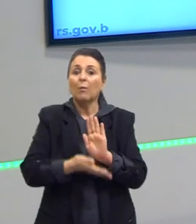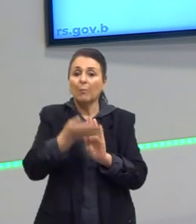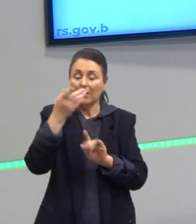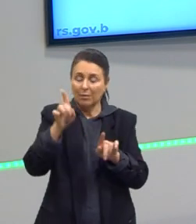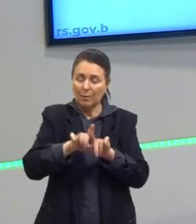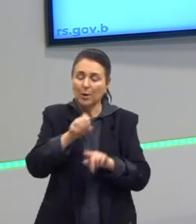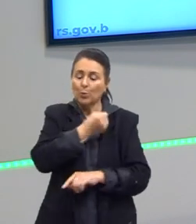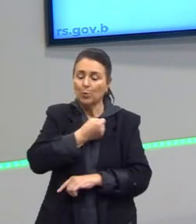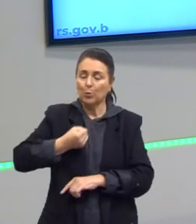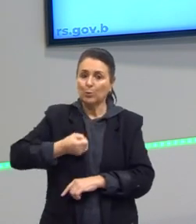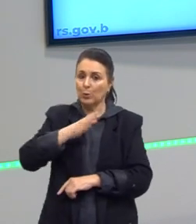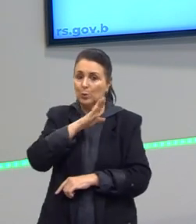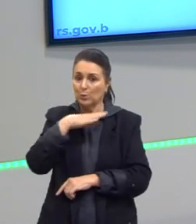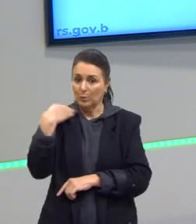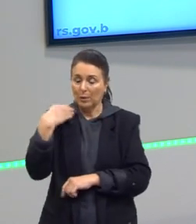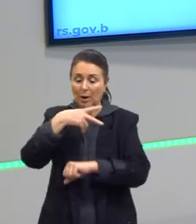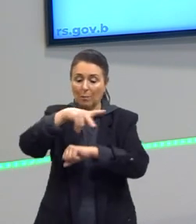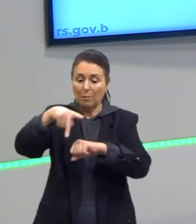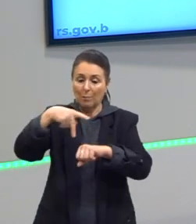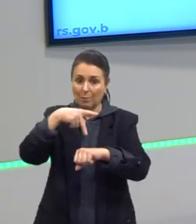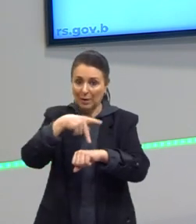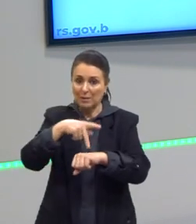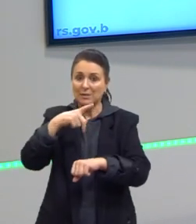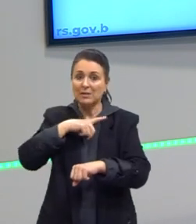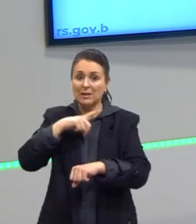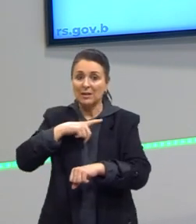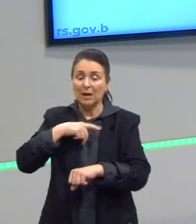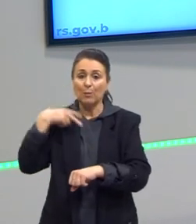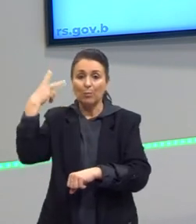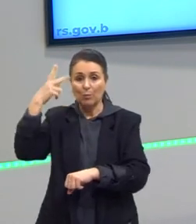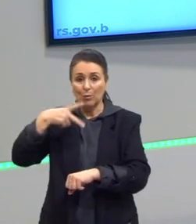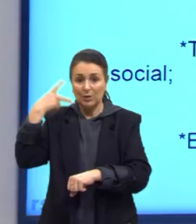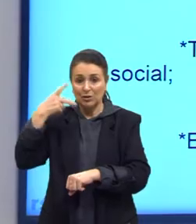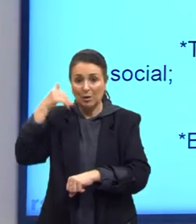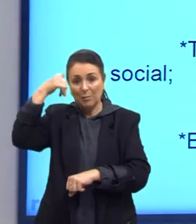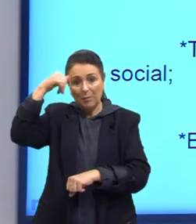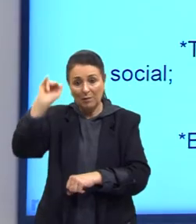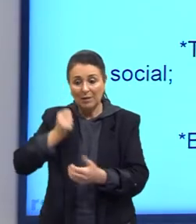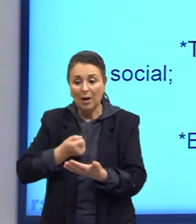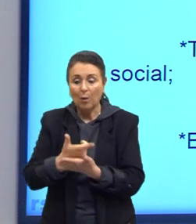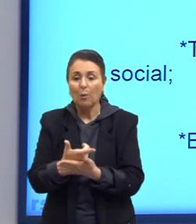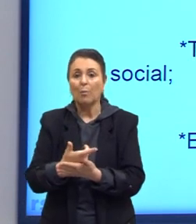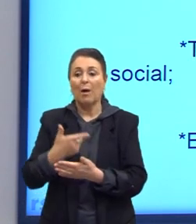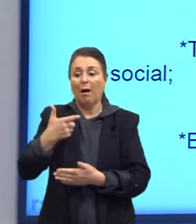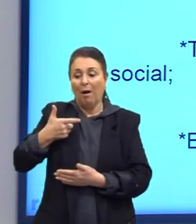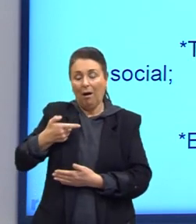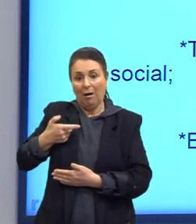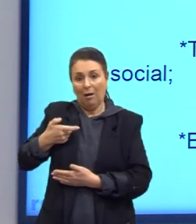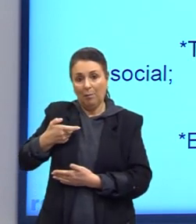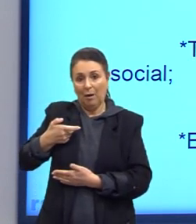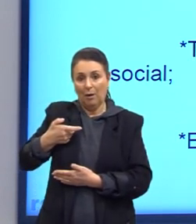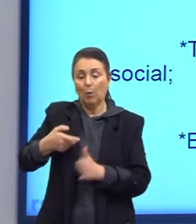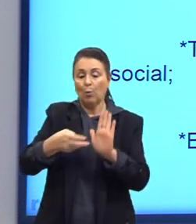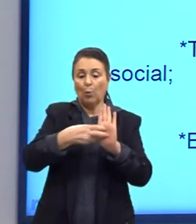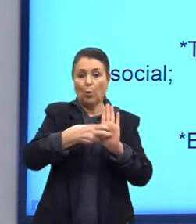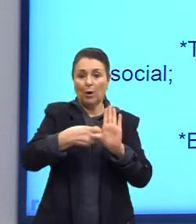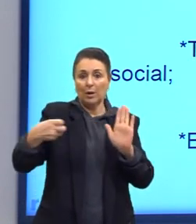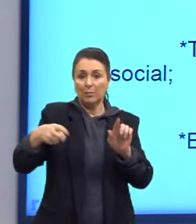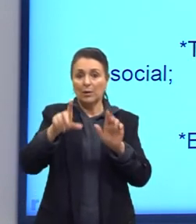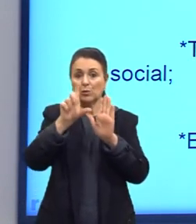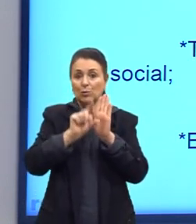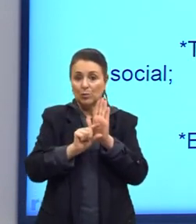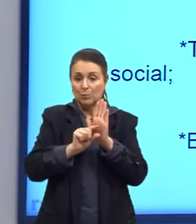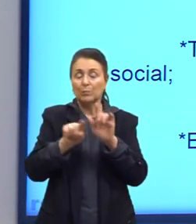nós observarmos países que existem políticas de desarmamento, também a criminalidade cai. A